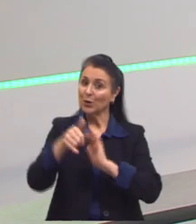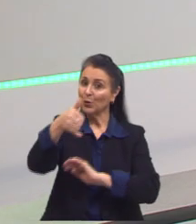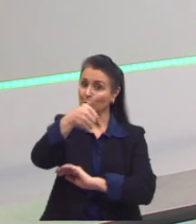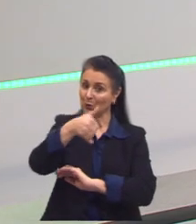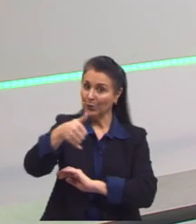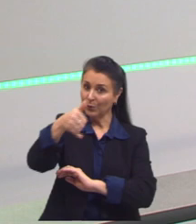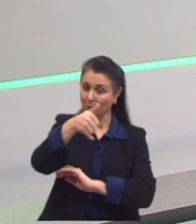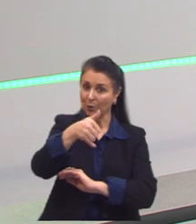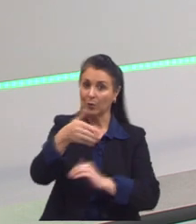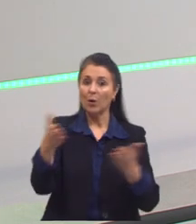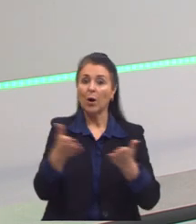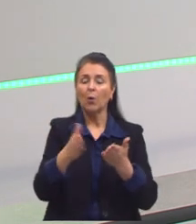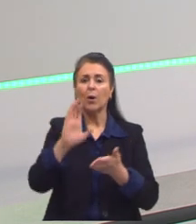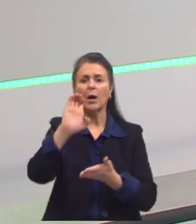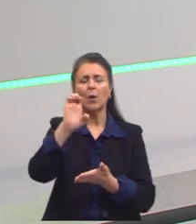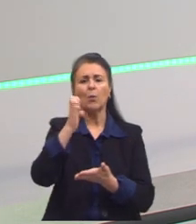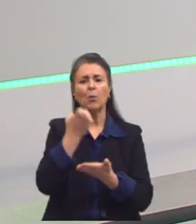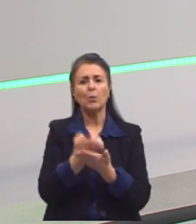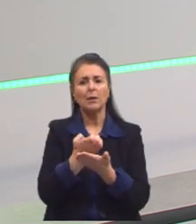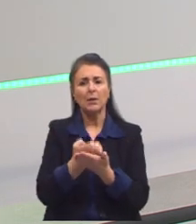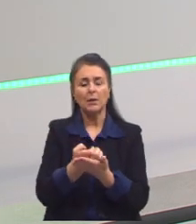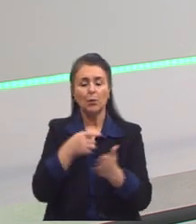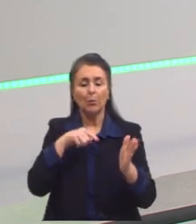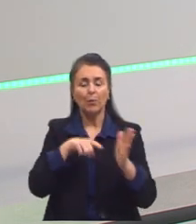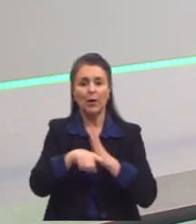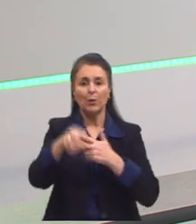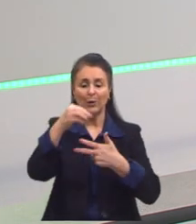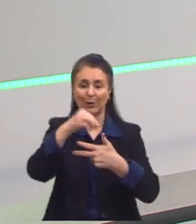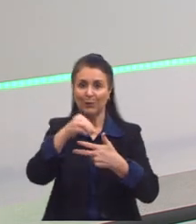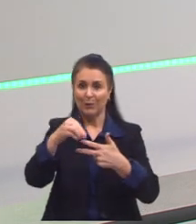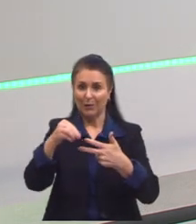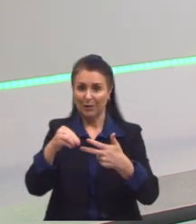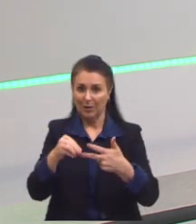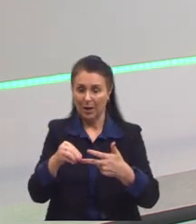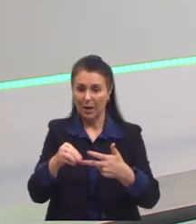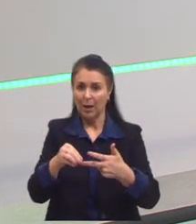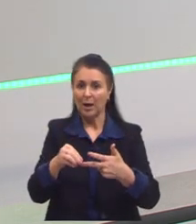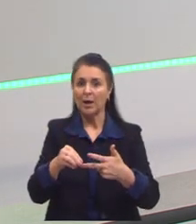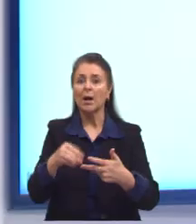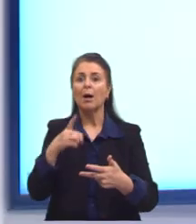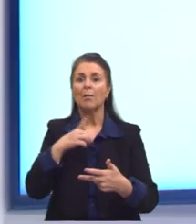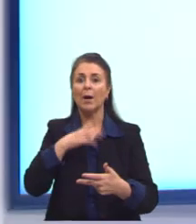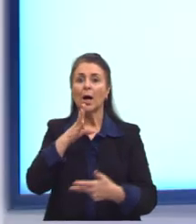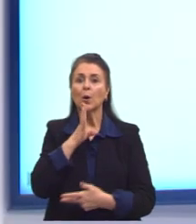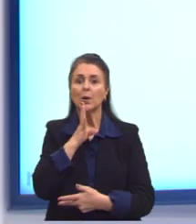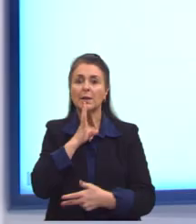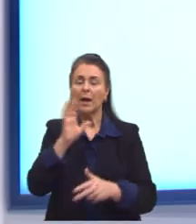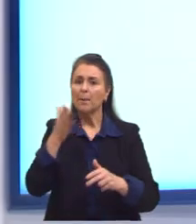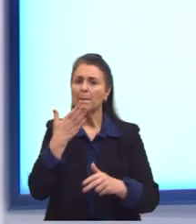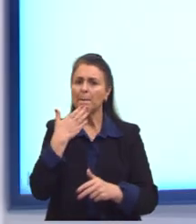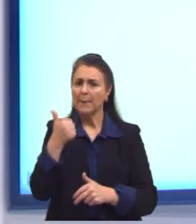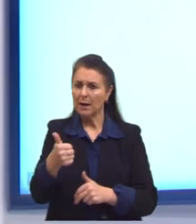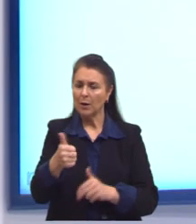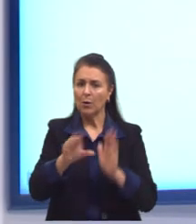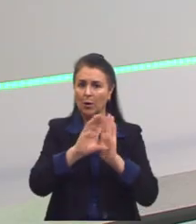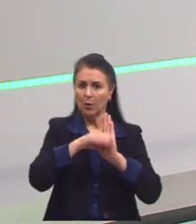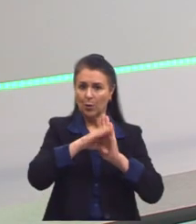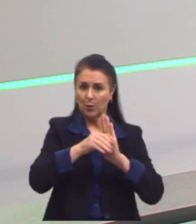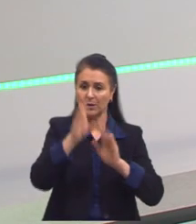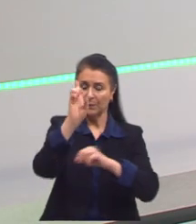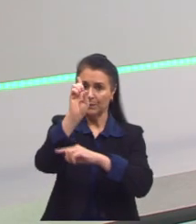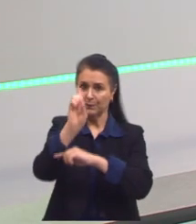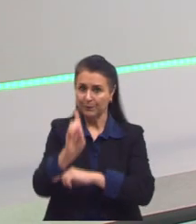Agora, a gente vai fazer um exercício do Enem, bem rapidinho, só para a gente fixar o conceito de densidade. Então, essa questão é do ano